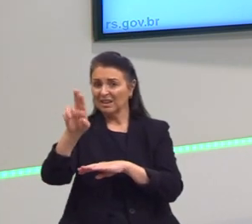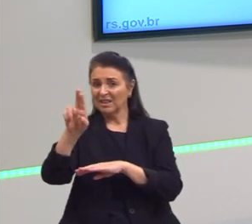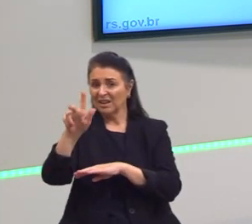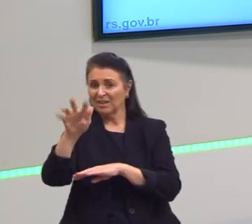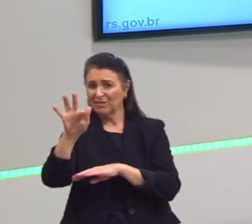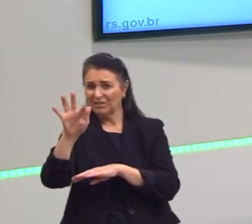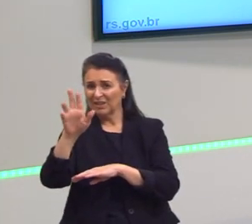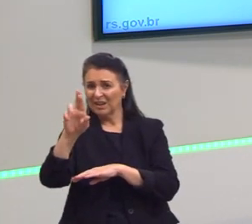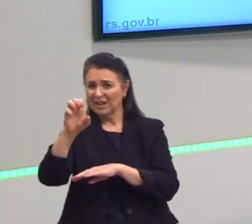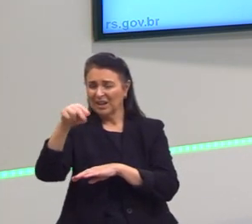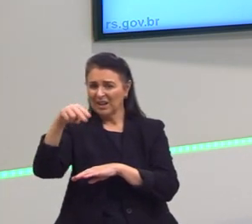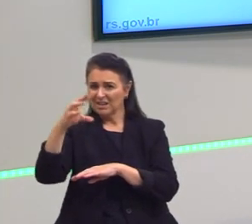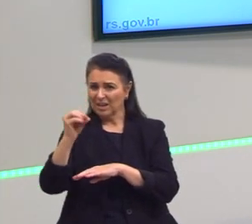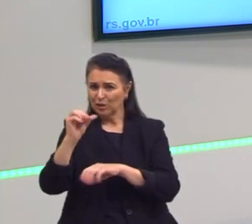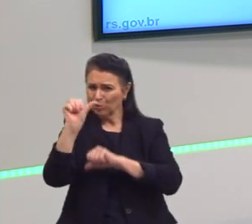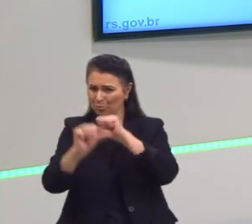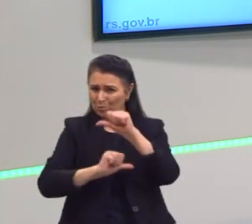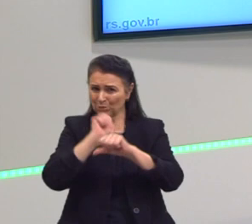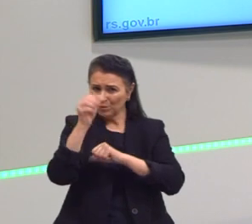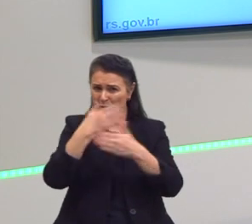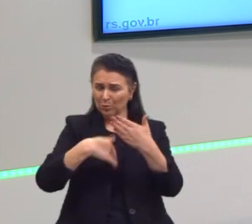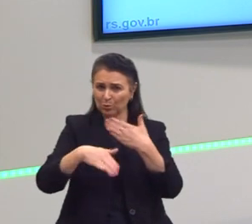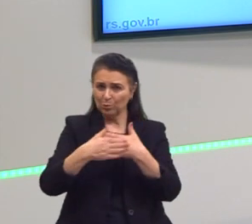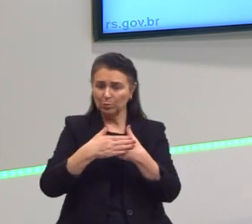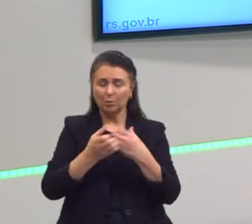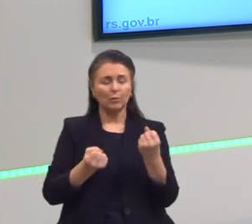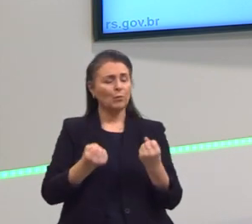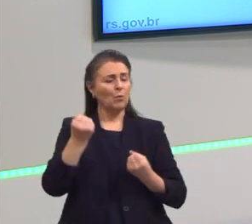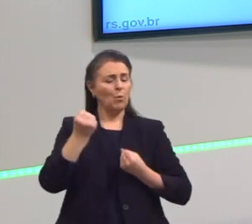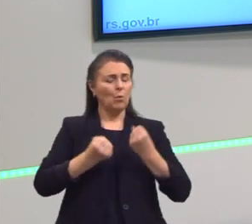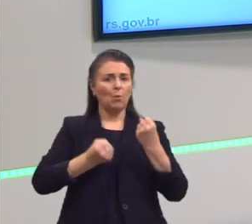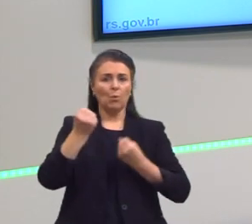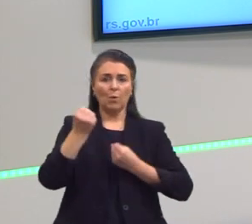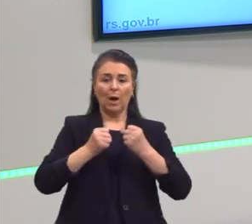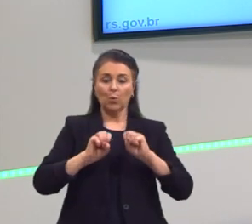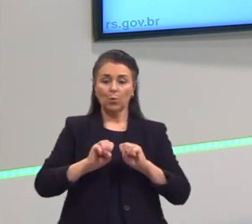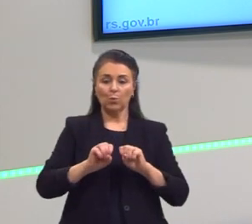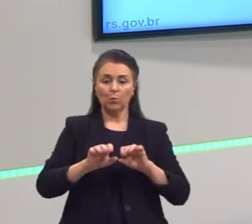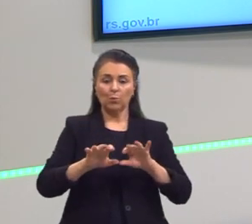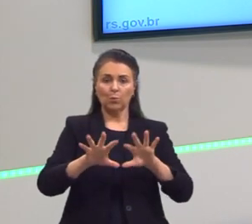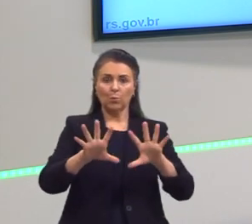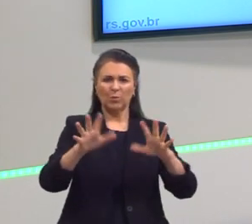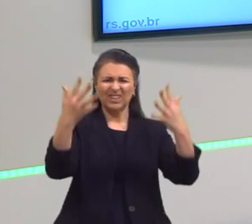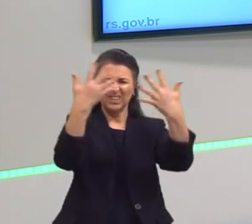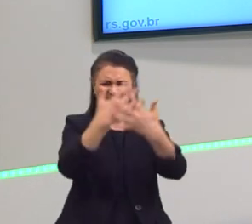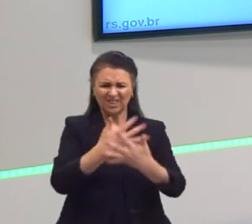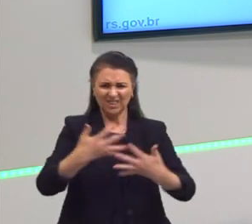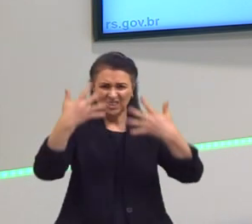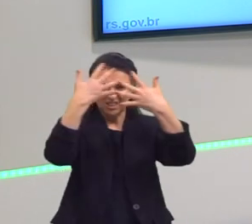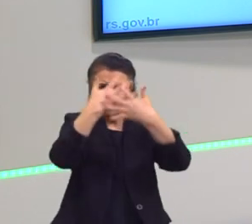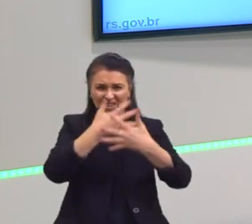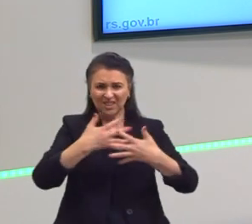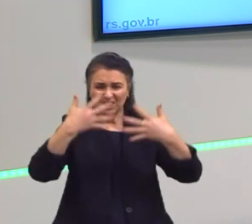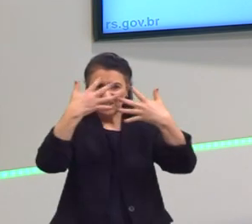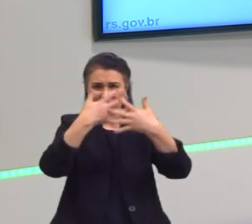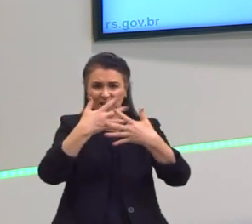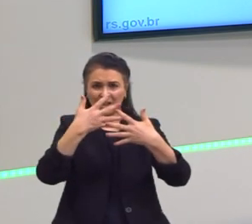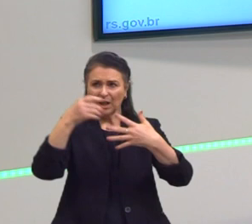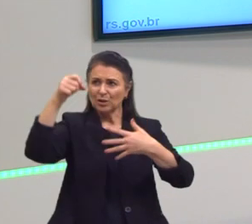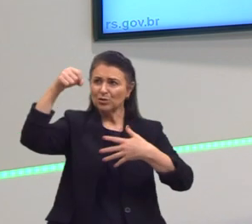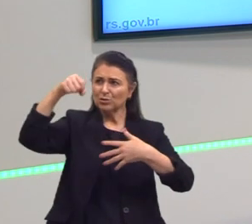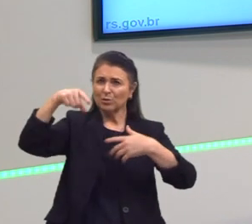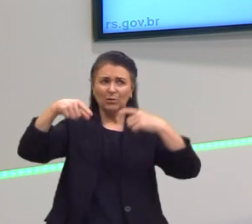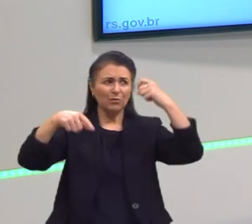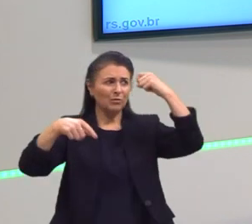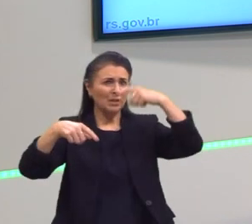modificação no meio. E quando eu passo o meu carro com o farol aceso por uma neblina ou eu verifico se está chovendo olhando